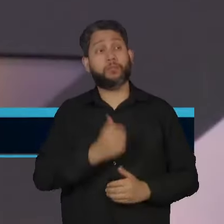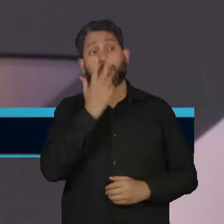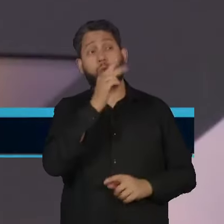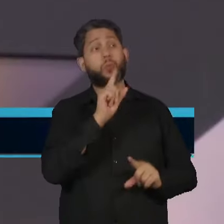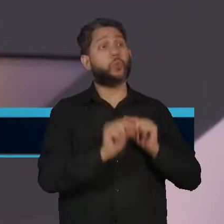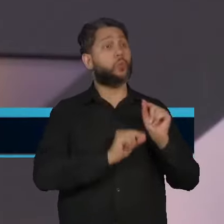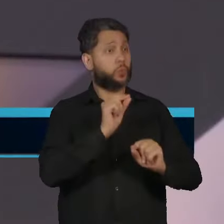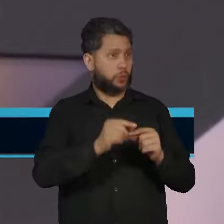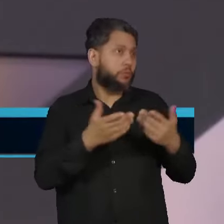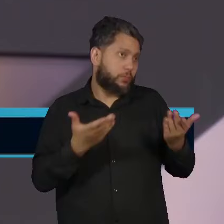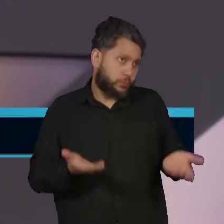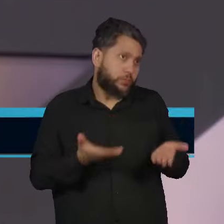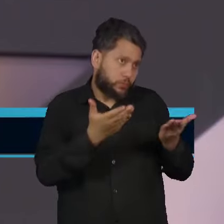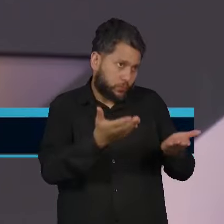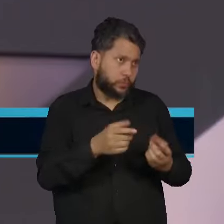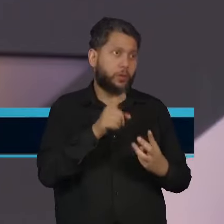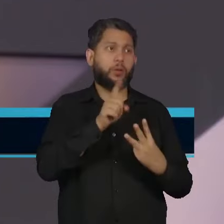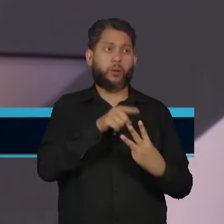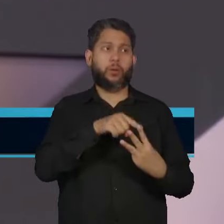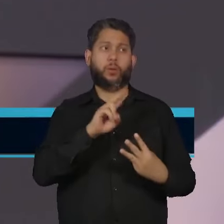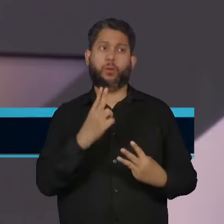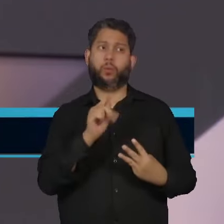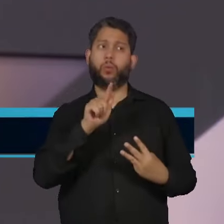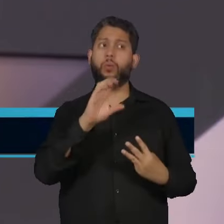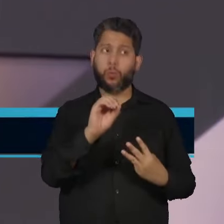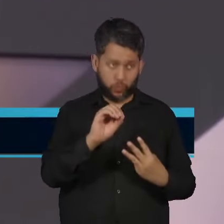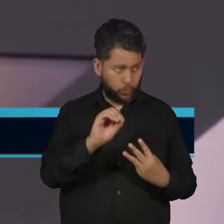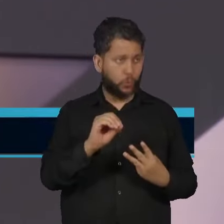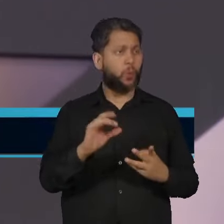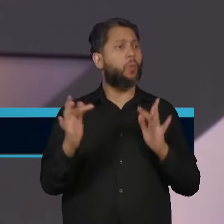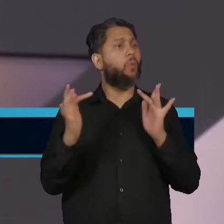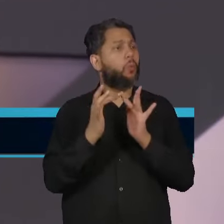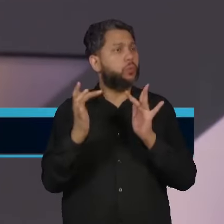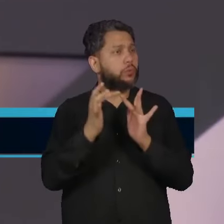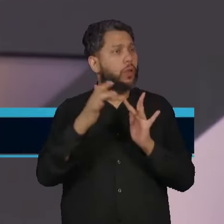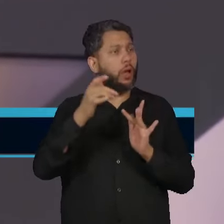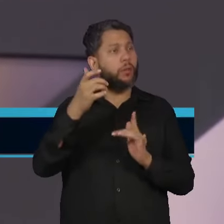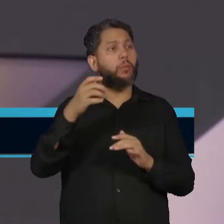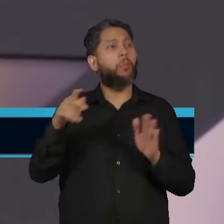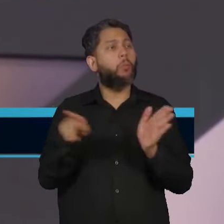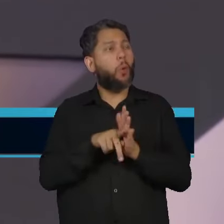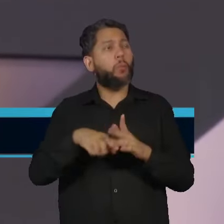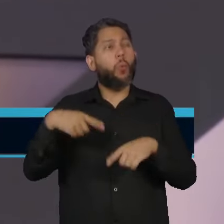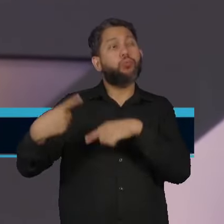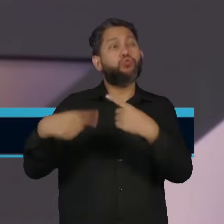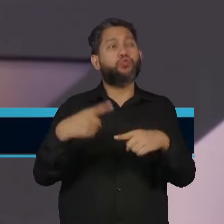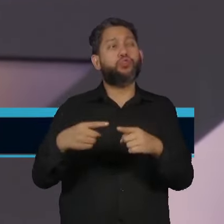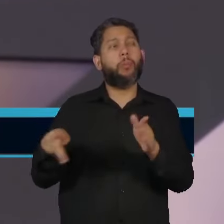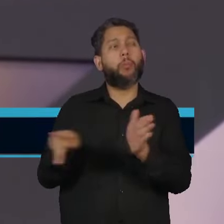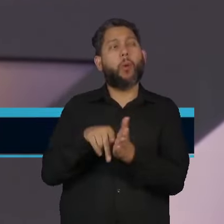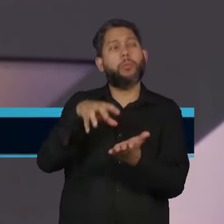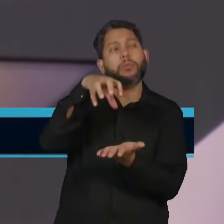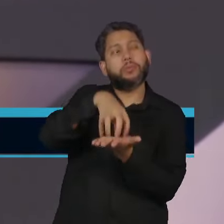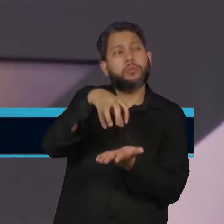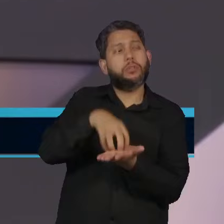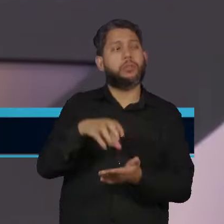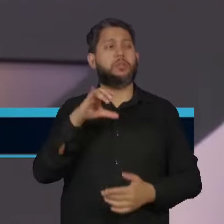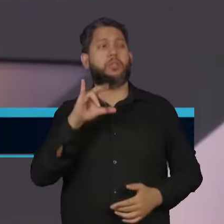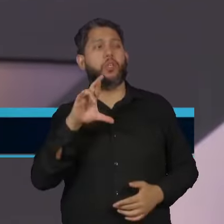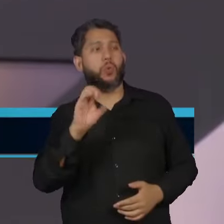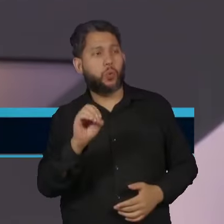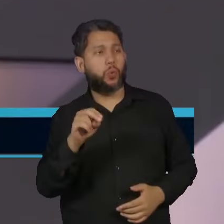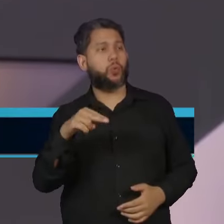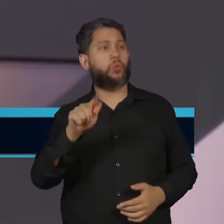tem uma relação... O próprio Hugo Mota, ele tem uma relação muito forte com alguns cardeais da política do Centrão, com o Ciro Nogueira,